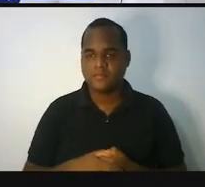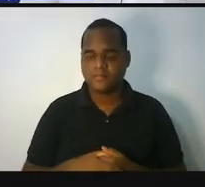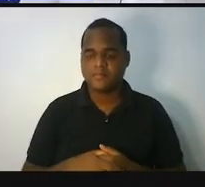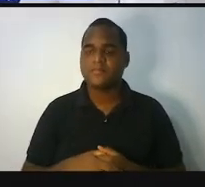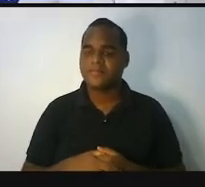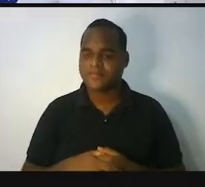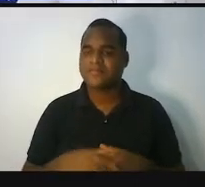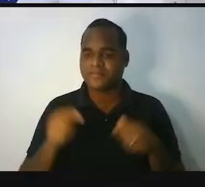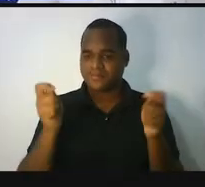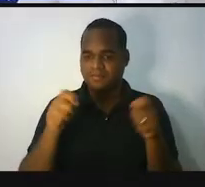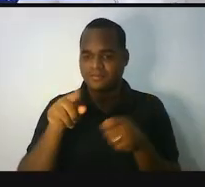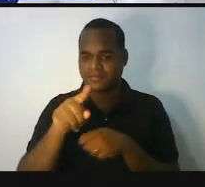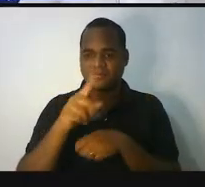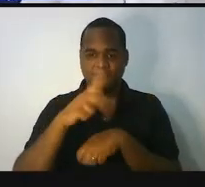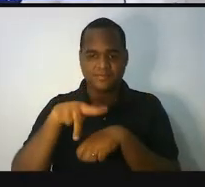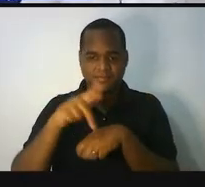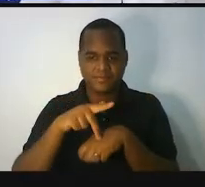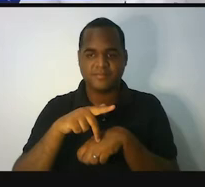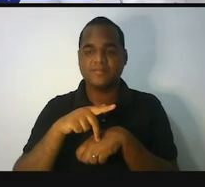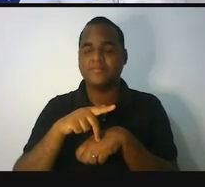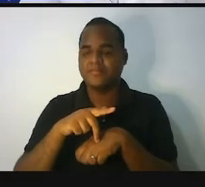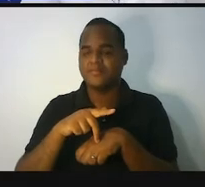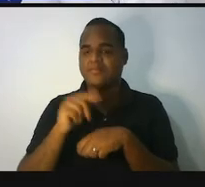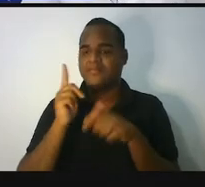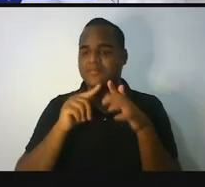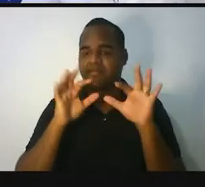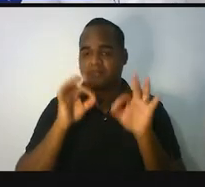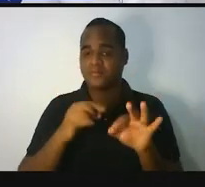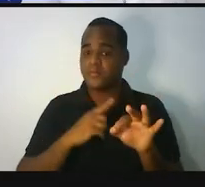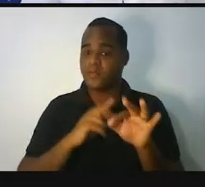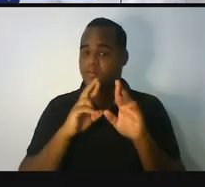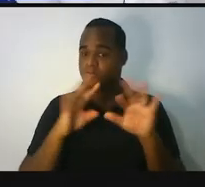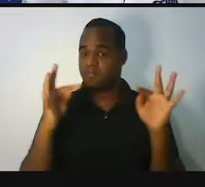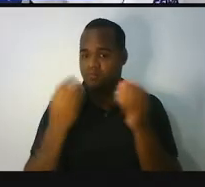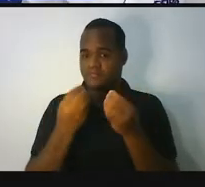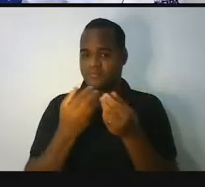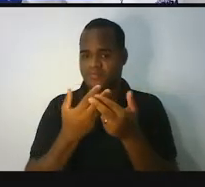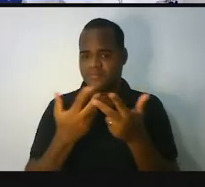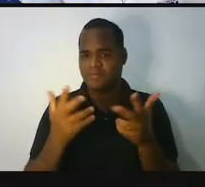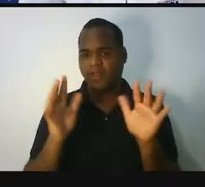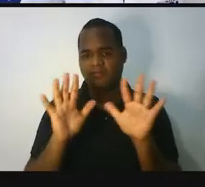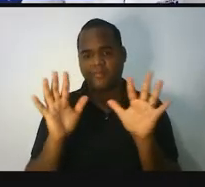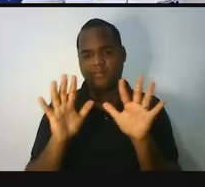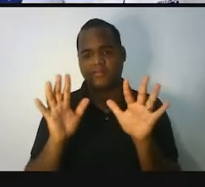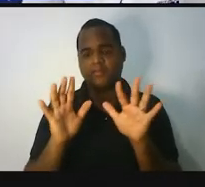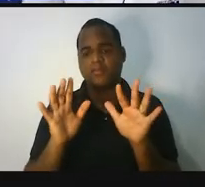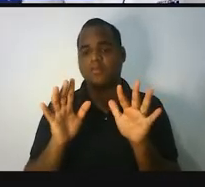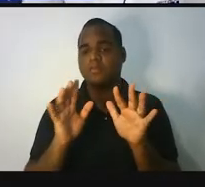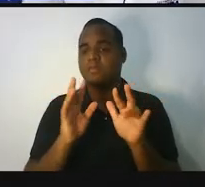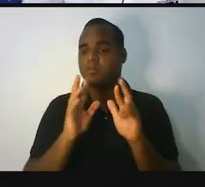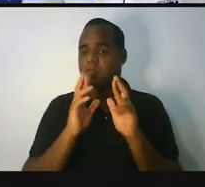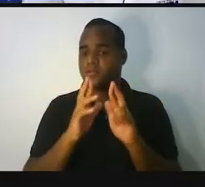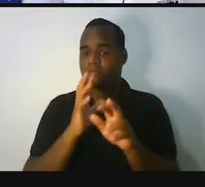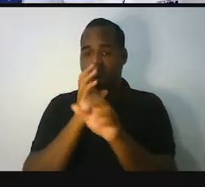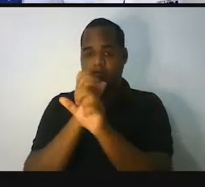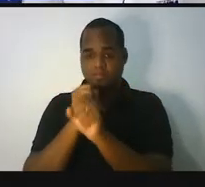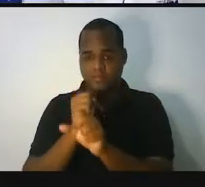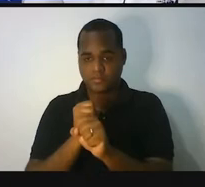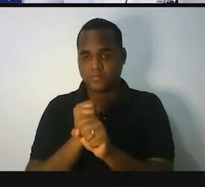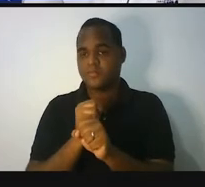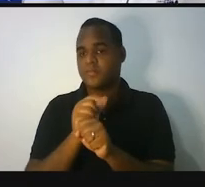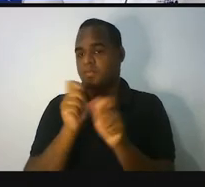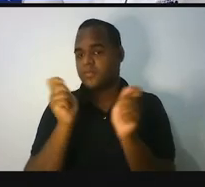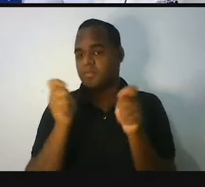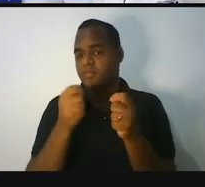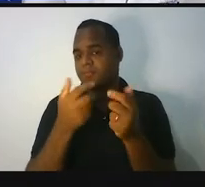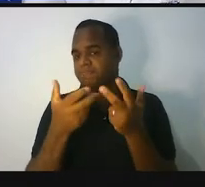A gente vai juntar, ó. Eu não vou fazer tudo, tá bom? Quando eu falo de juntar, eu só coloquei a calculadora para que você perceba que